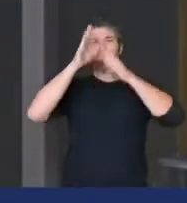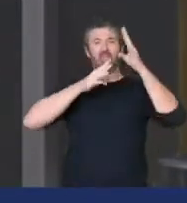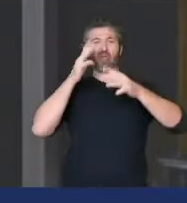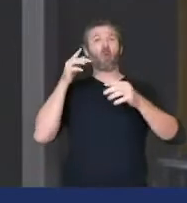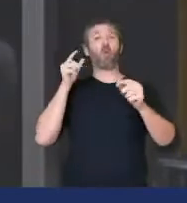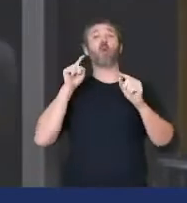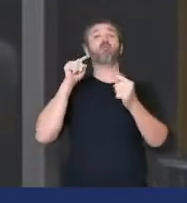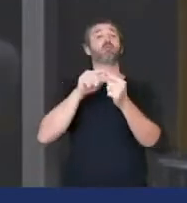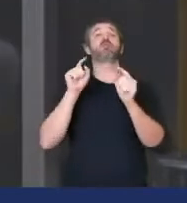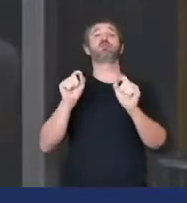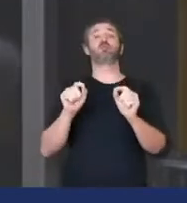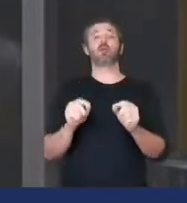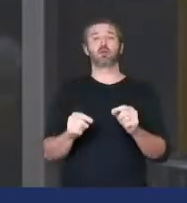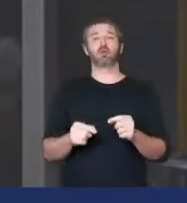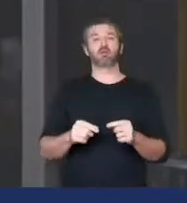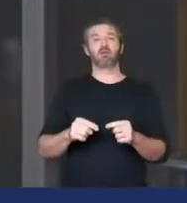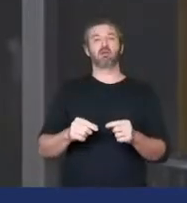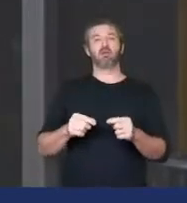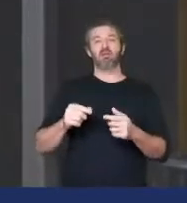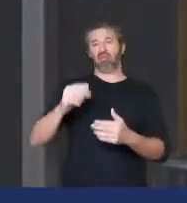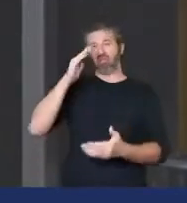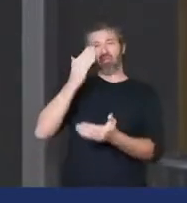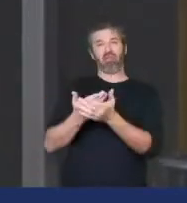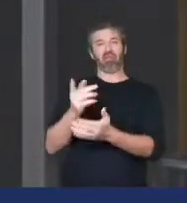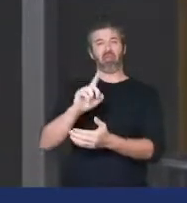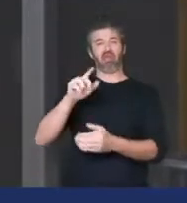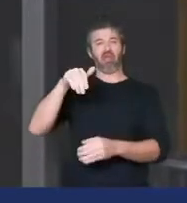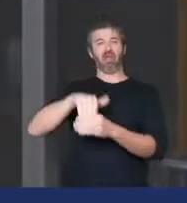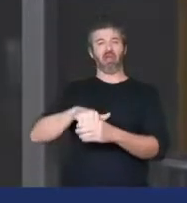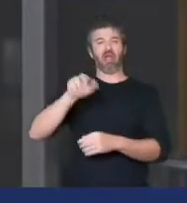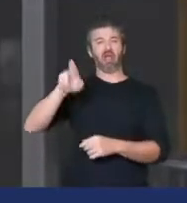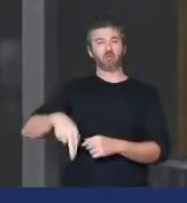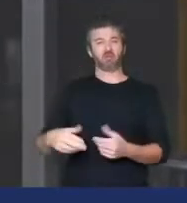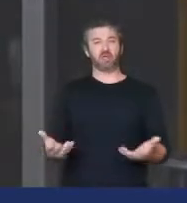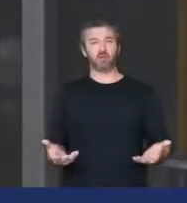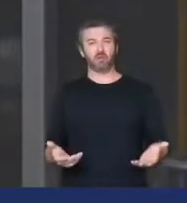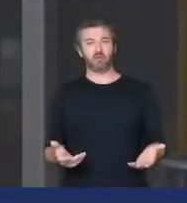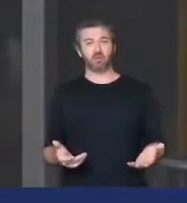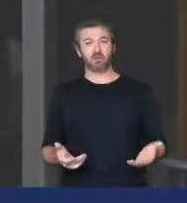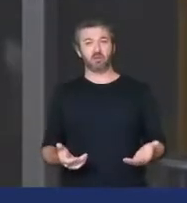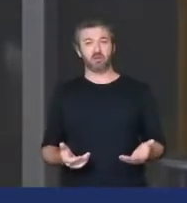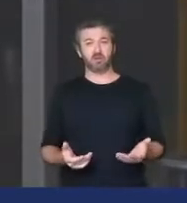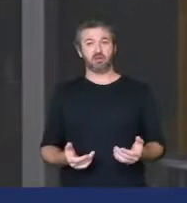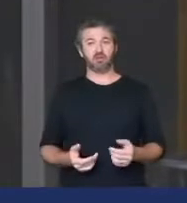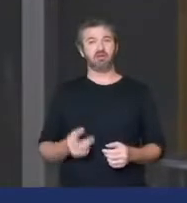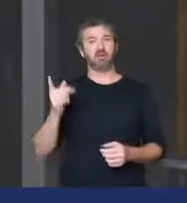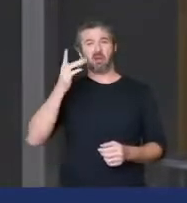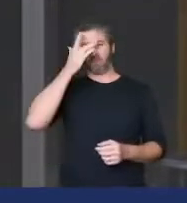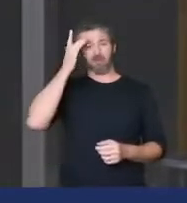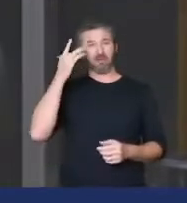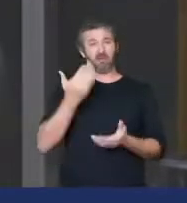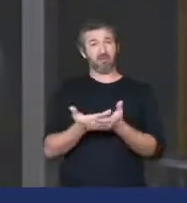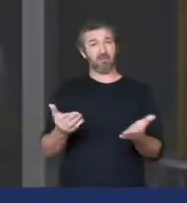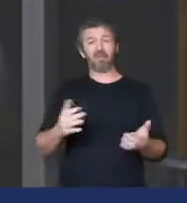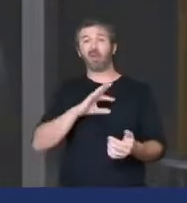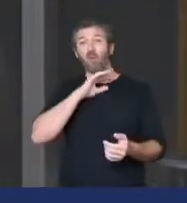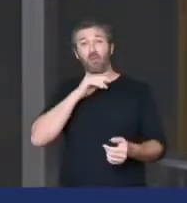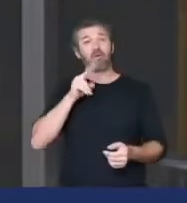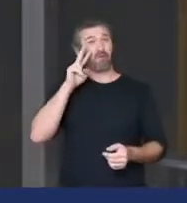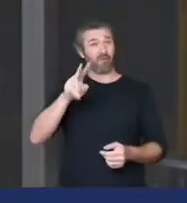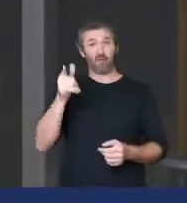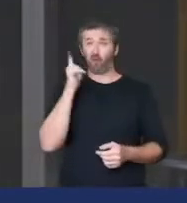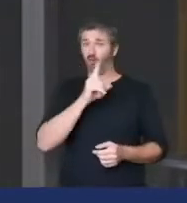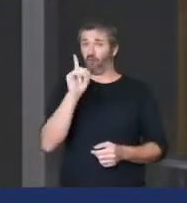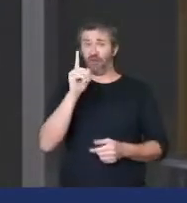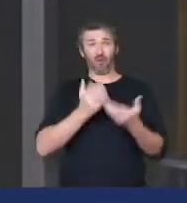quê? De desacreditar o resultado eleitoral. É um mau perdedor. Está vendo que não vai levar